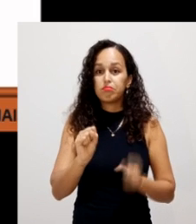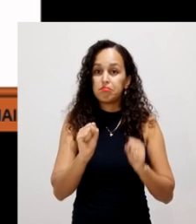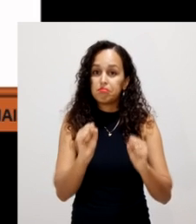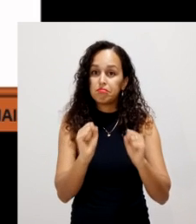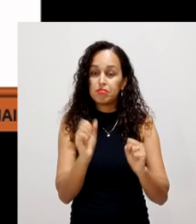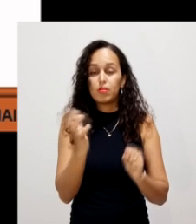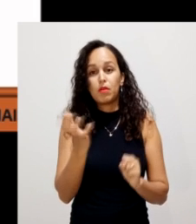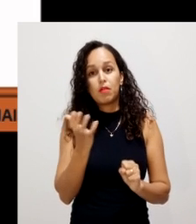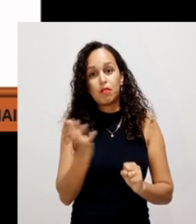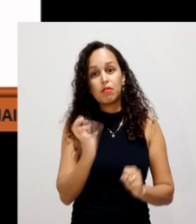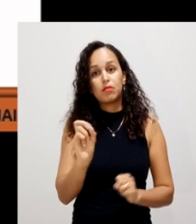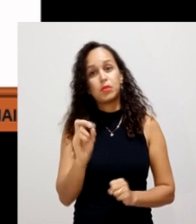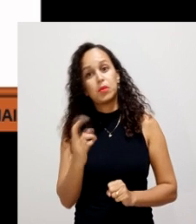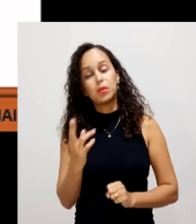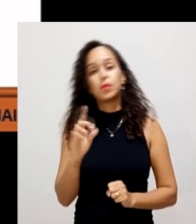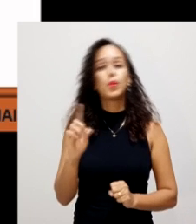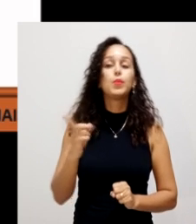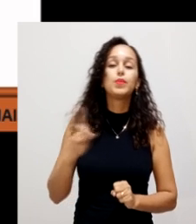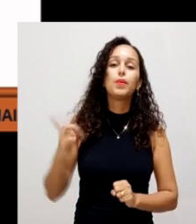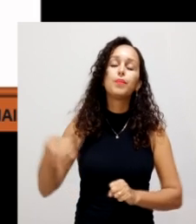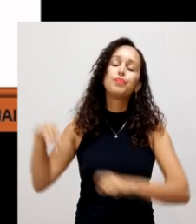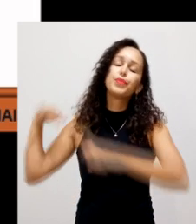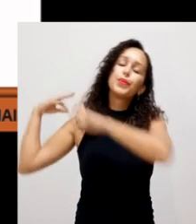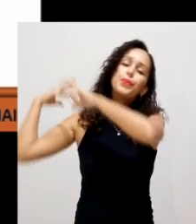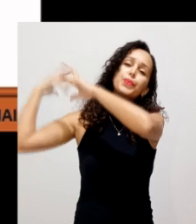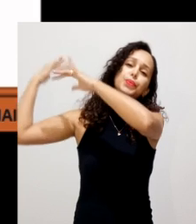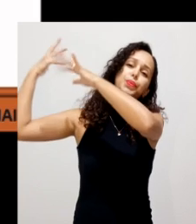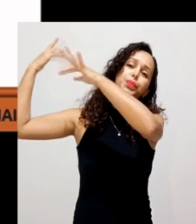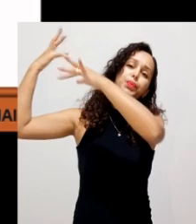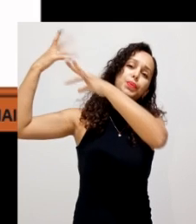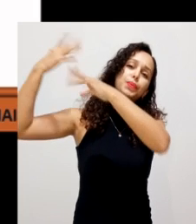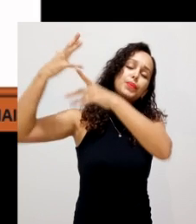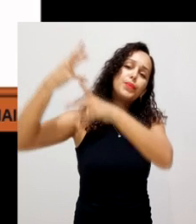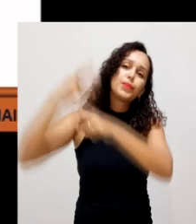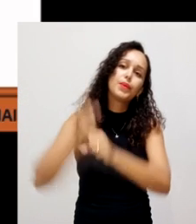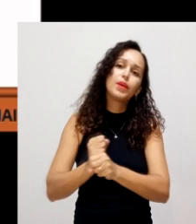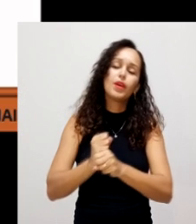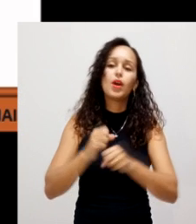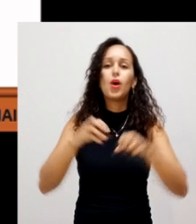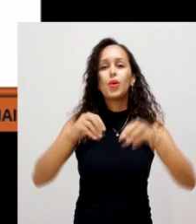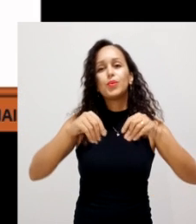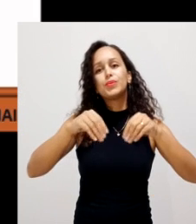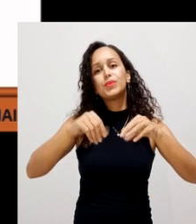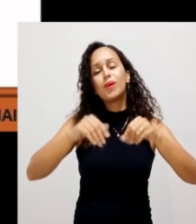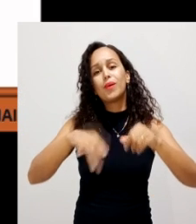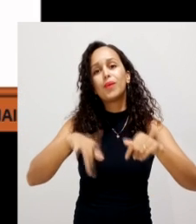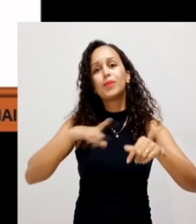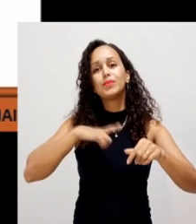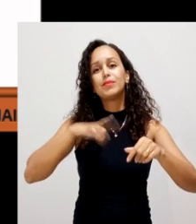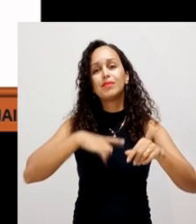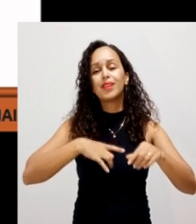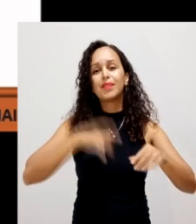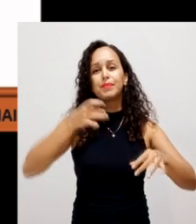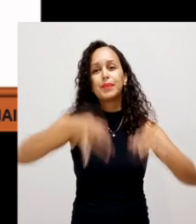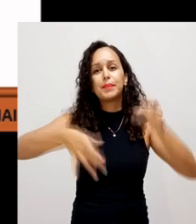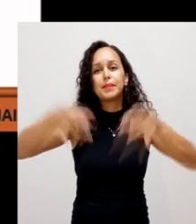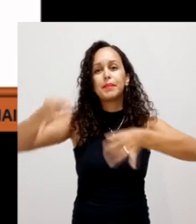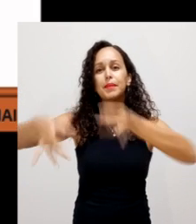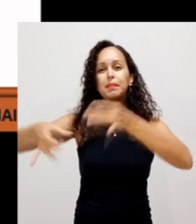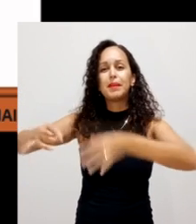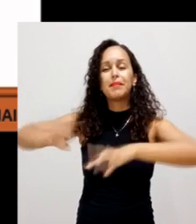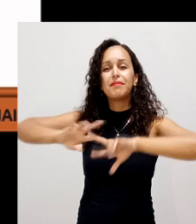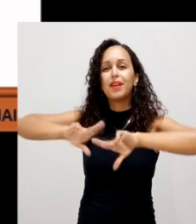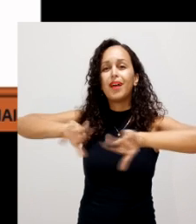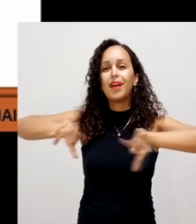não, ele, ao longo da história da humanidade, ele é um recipiente de resíduos. Então,